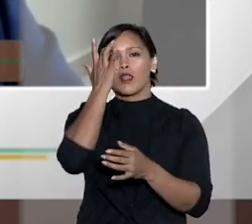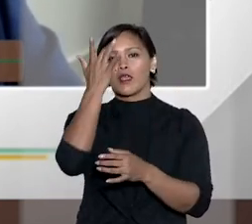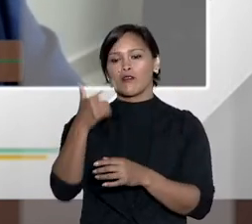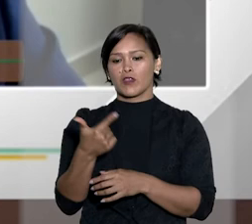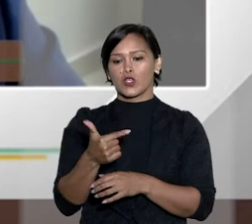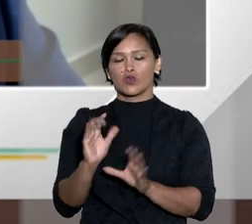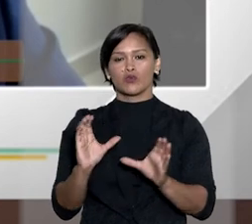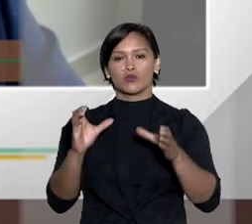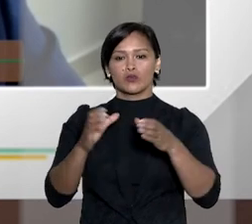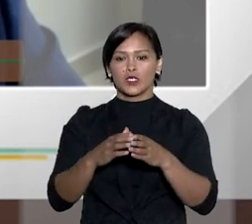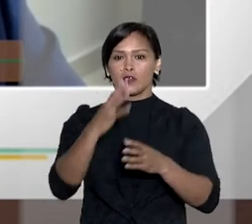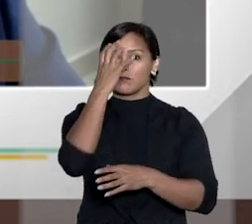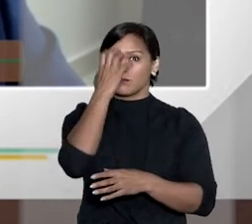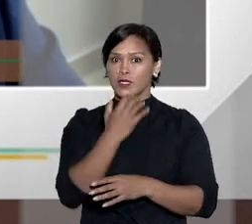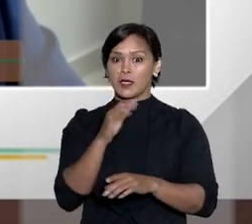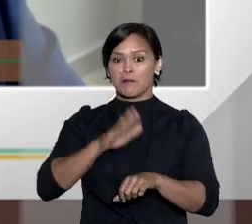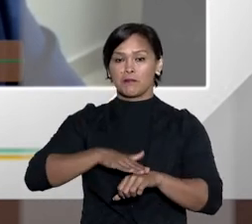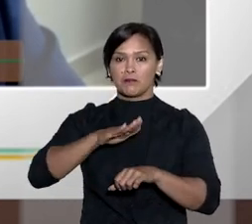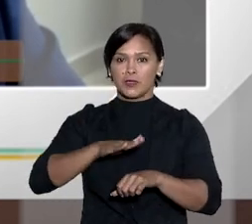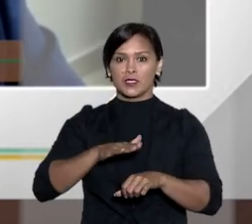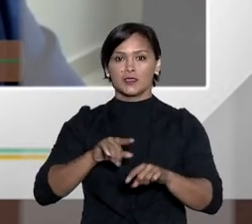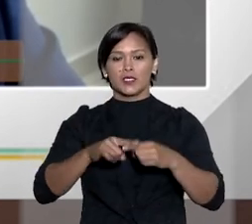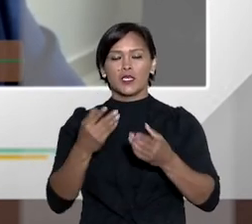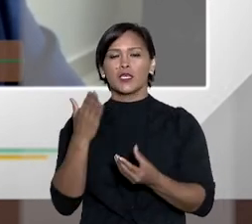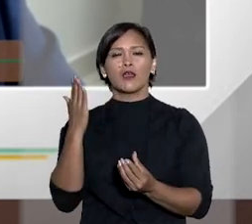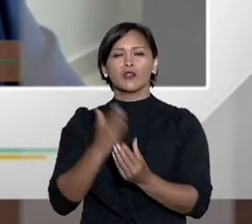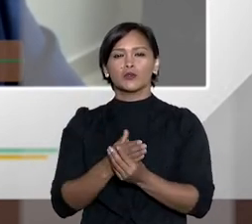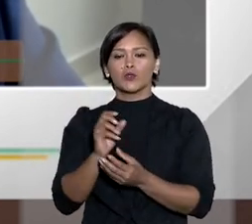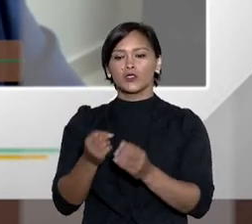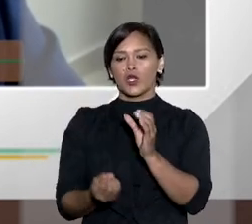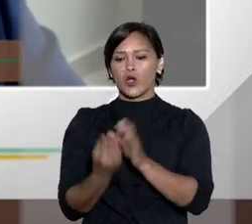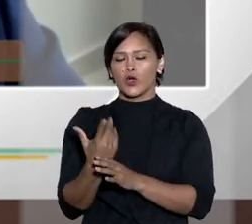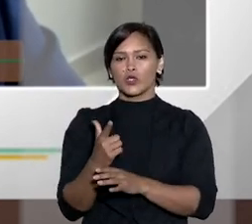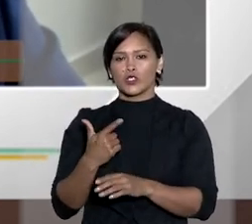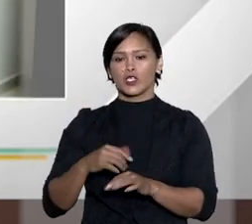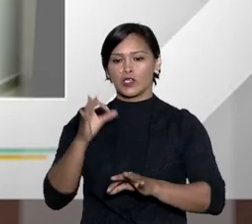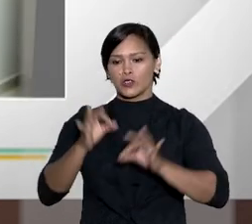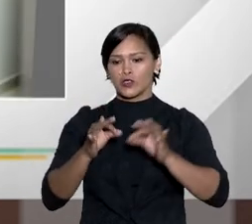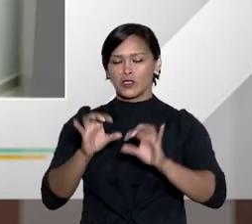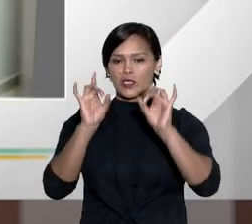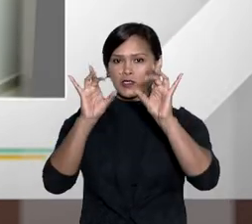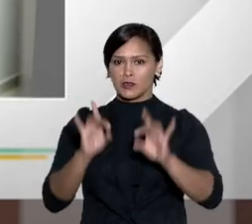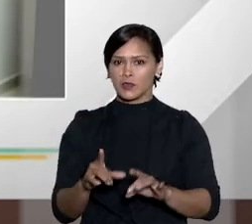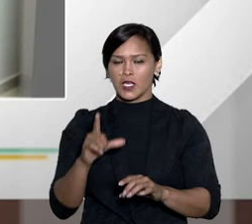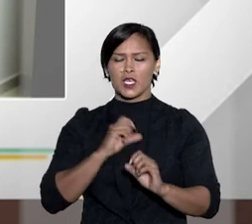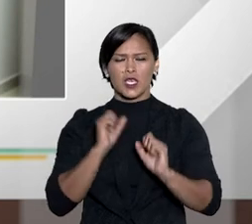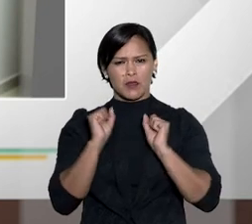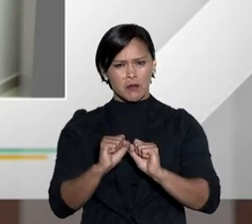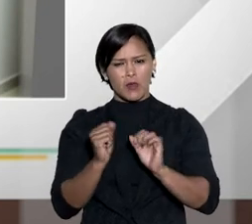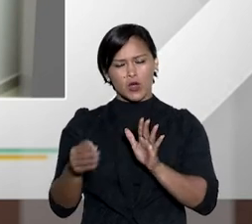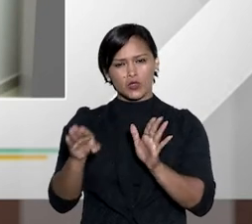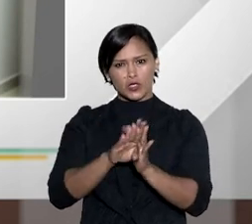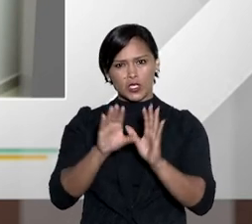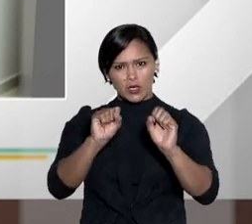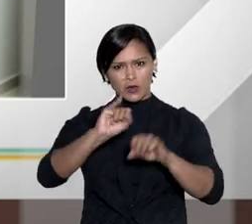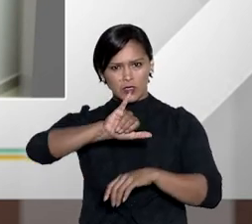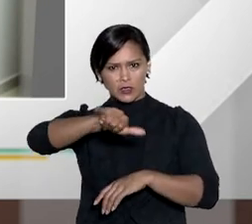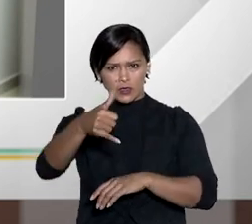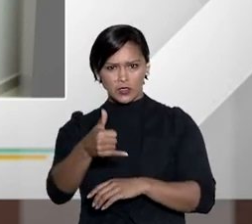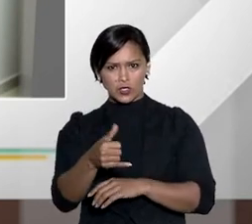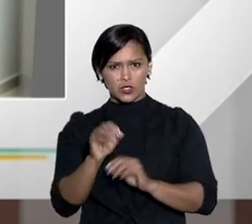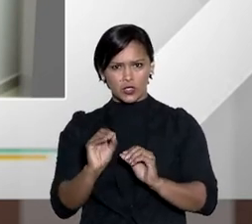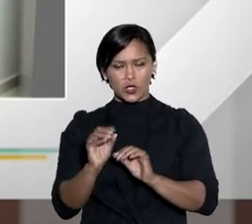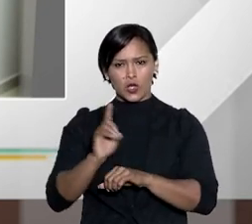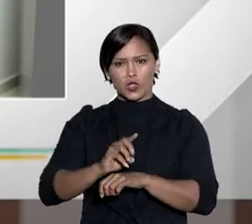boa da lei e simplifica o julgamento em segundo grau e dá mais celeridade e quanto aos processos originários de juizados